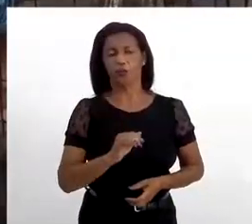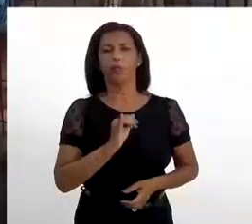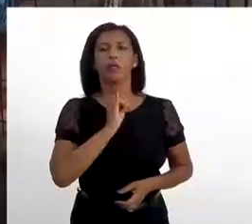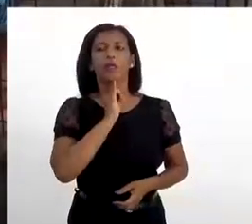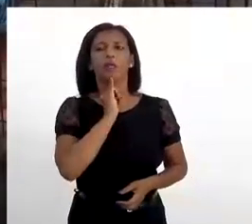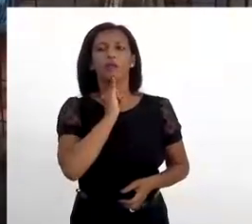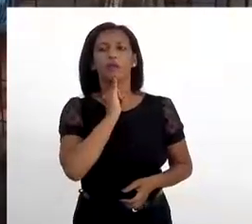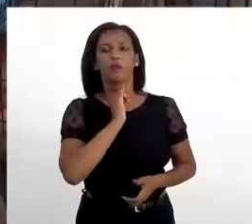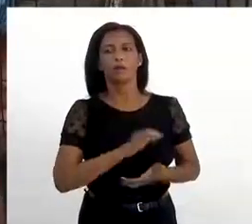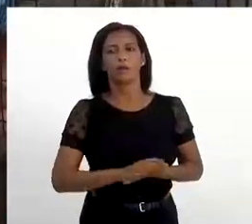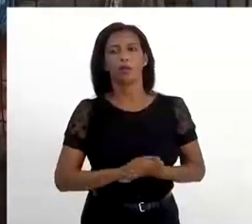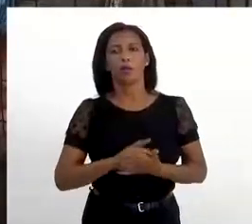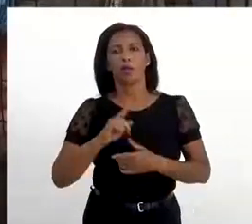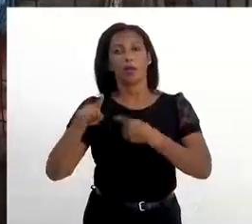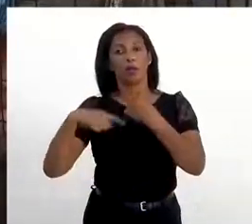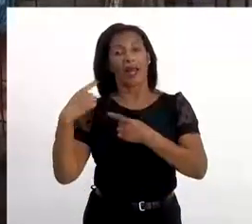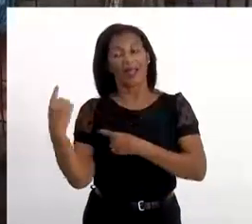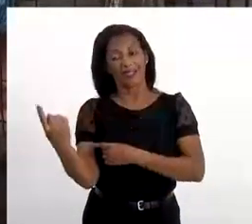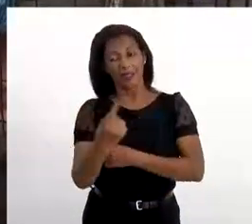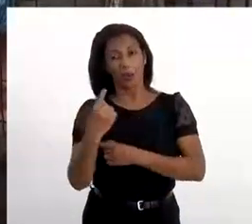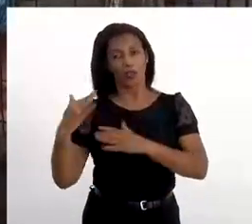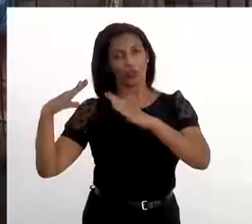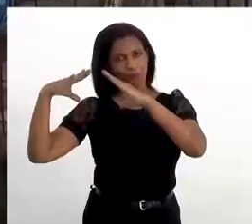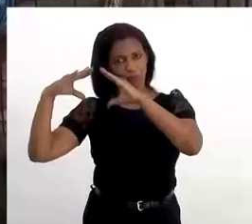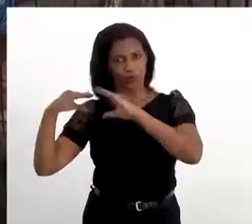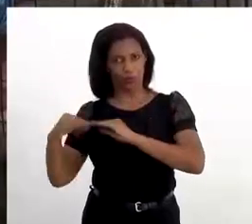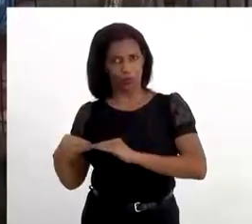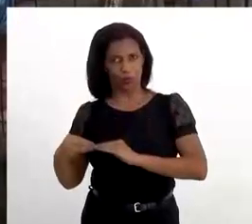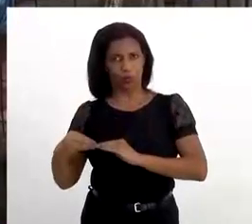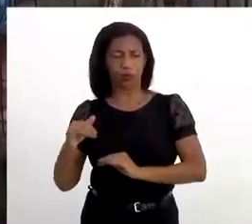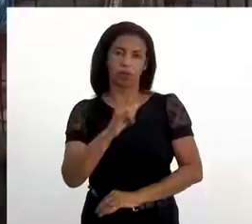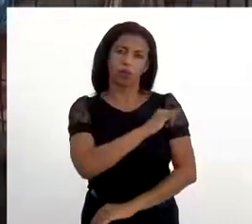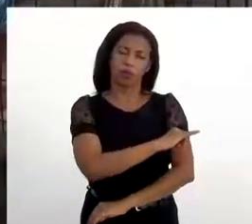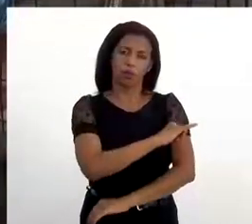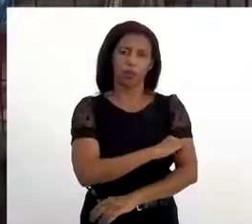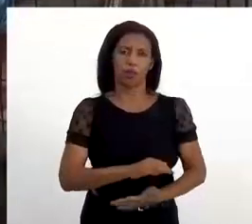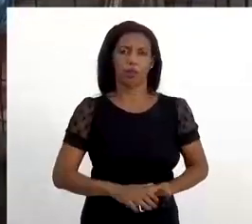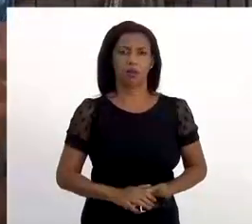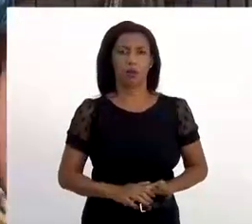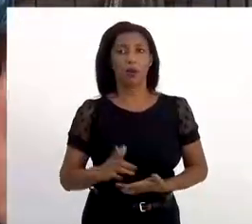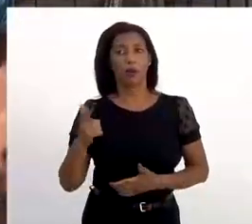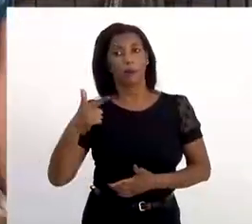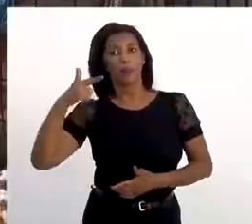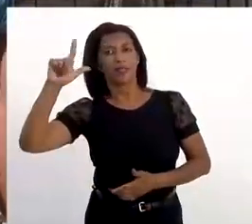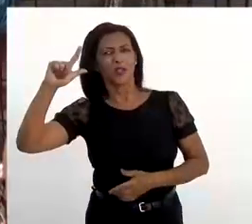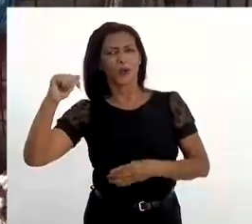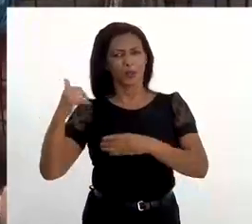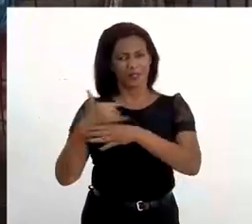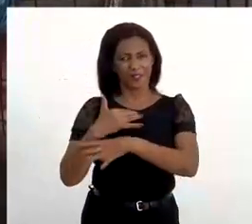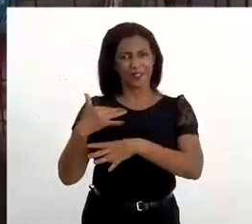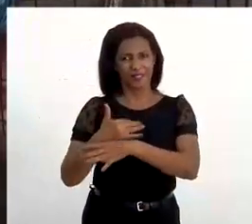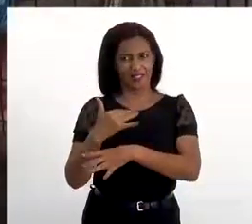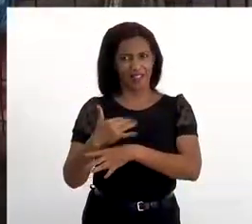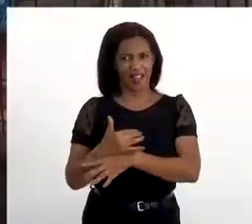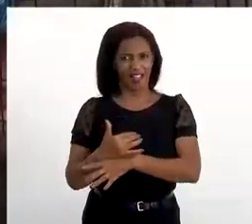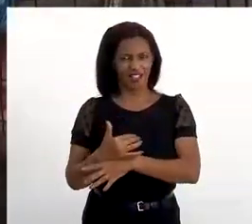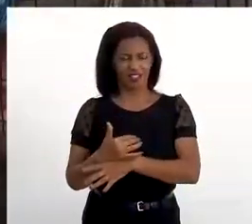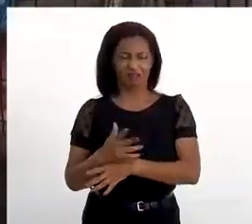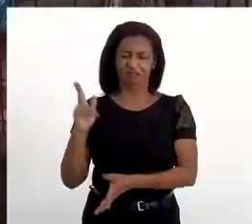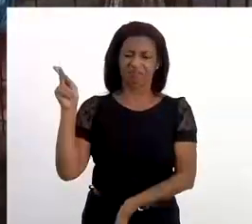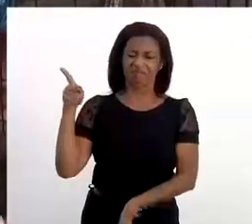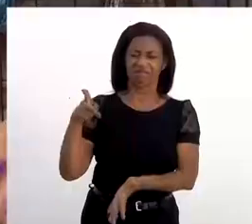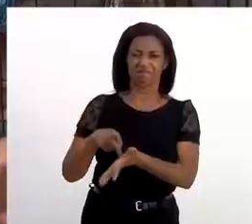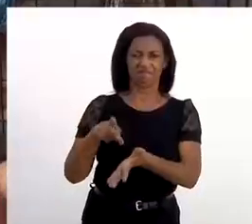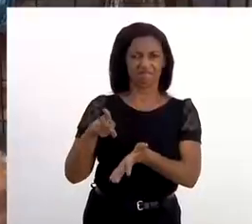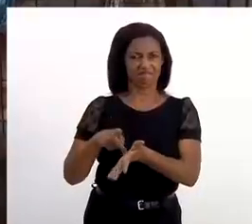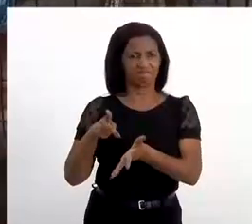Infelizmente, nós tivemos uma baixa aqui no Rio de Janeiro. Mas, em outras cidades, realmente a Renafro